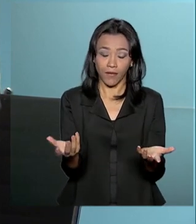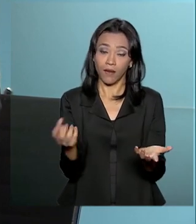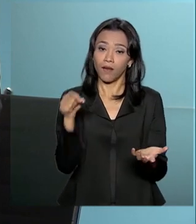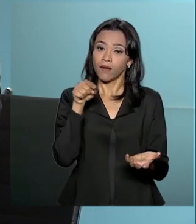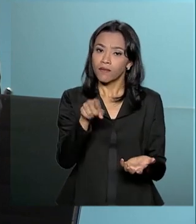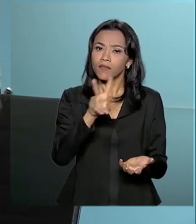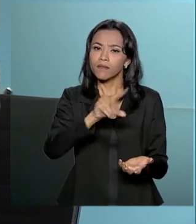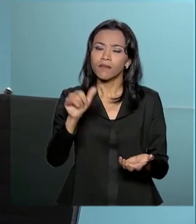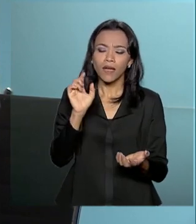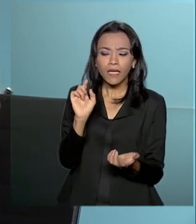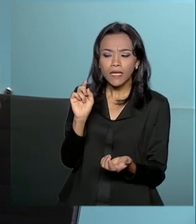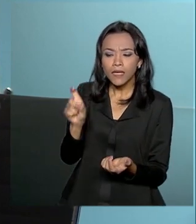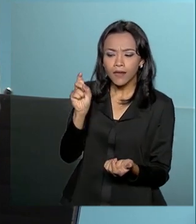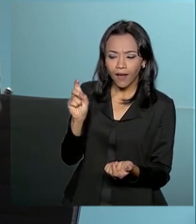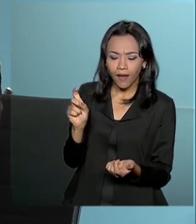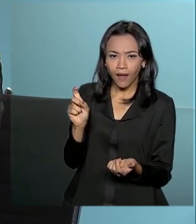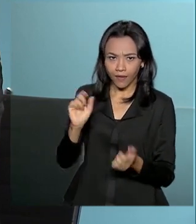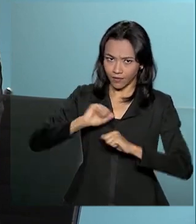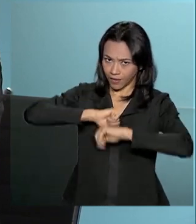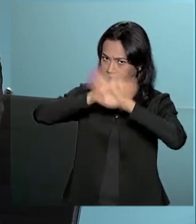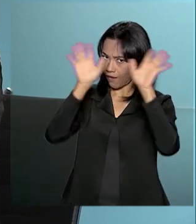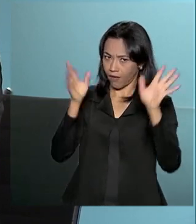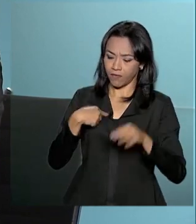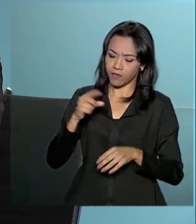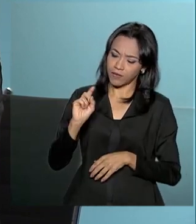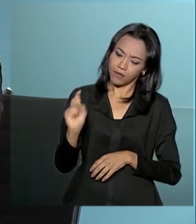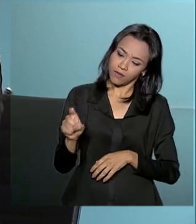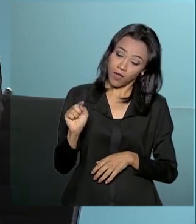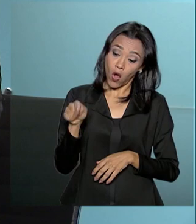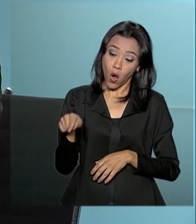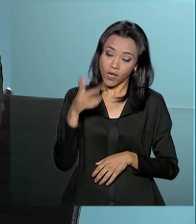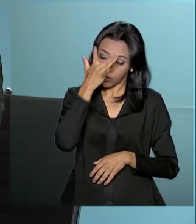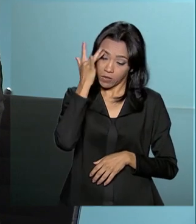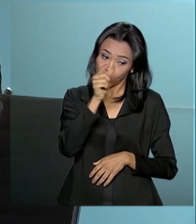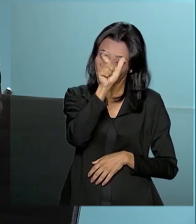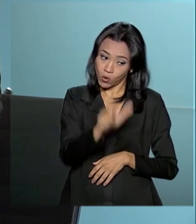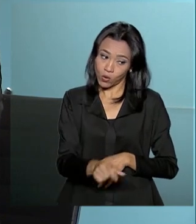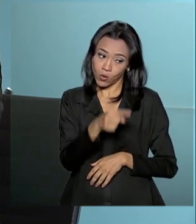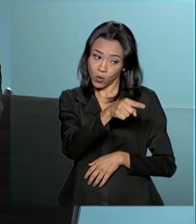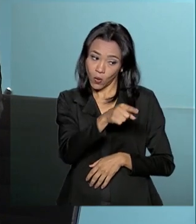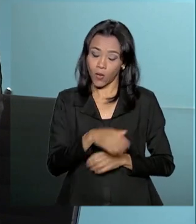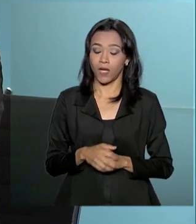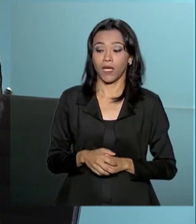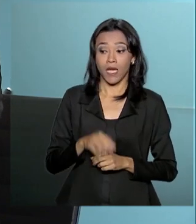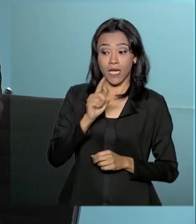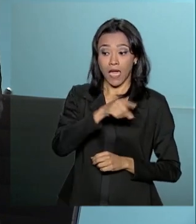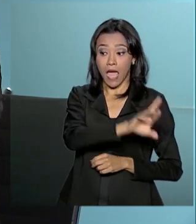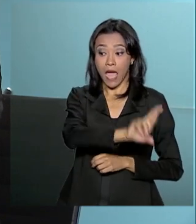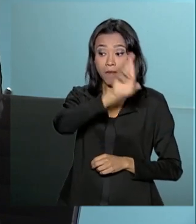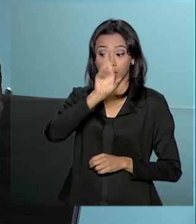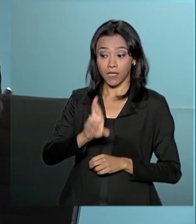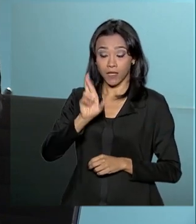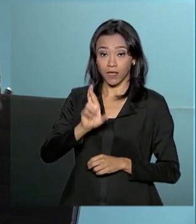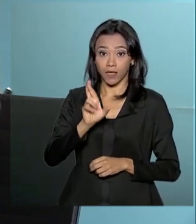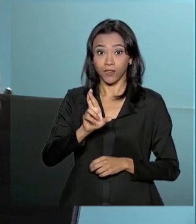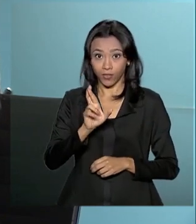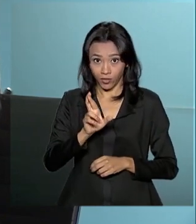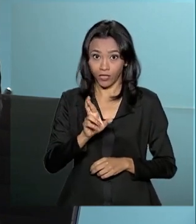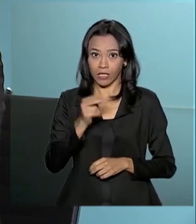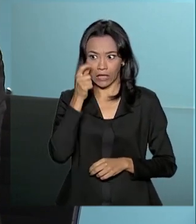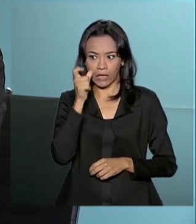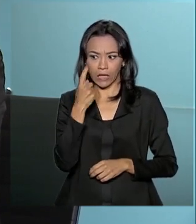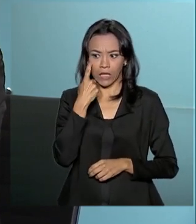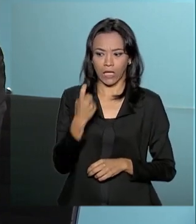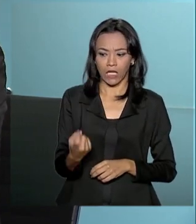poder clicar no sistema, ele vai estar em transparência ativa e verificar. Olha, essa pessoa aqui, chamada de lobista, que é um representante de